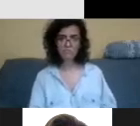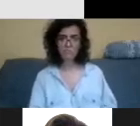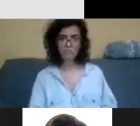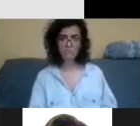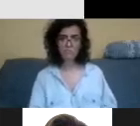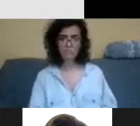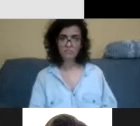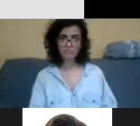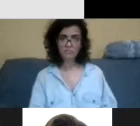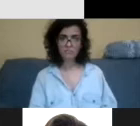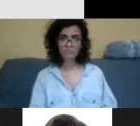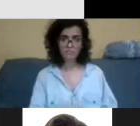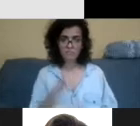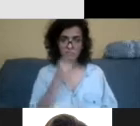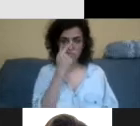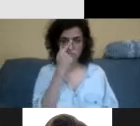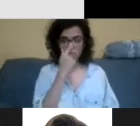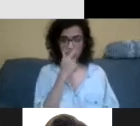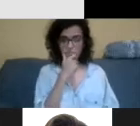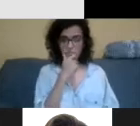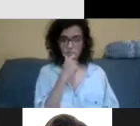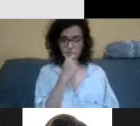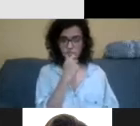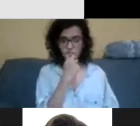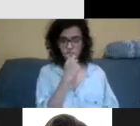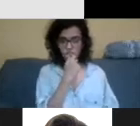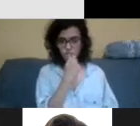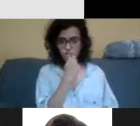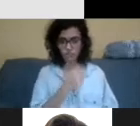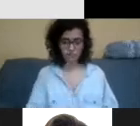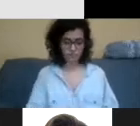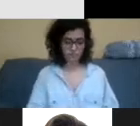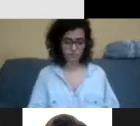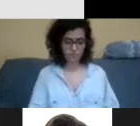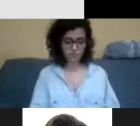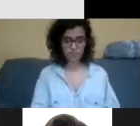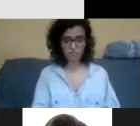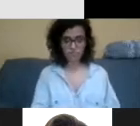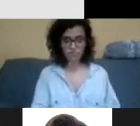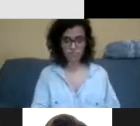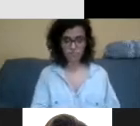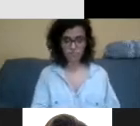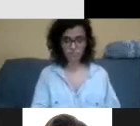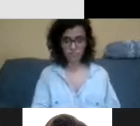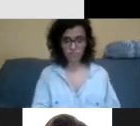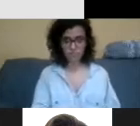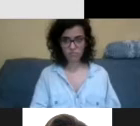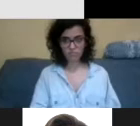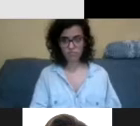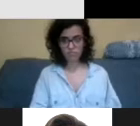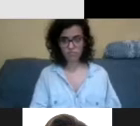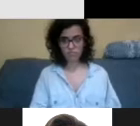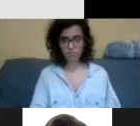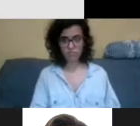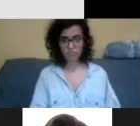Eu não estou ouvindo a Patrícia, alguém está ouvindo? Ok, eu acho que agora ativou de novo, eu acho que vocês tinham desligado. Tudo